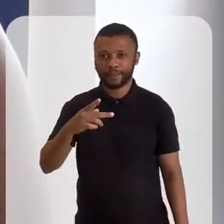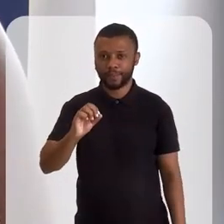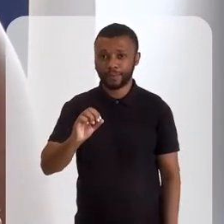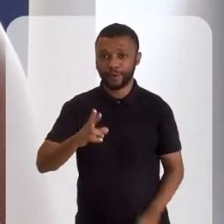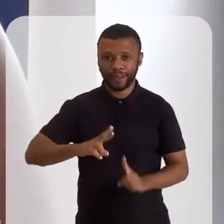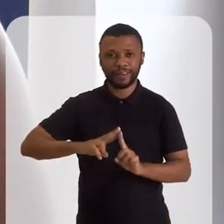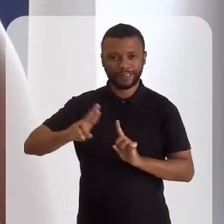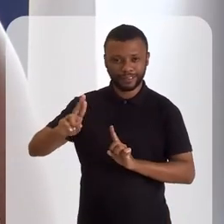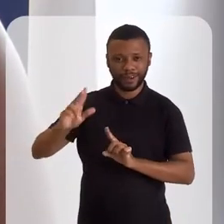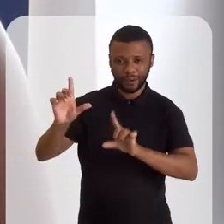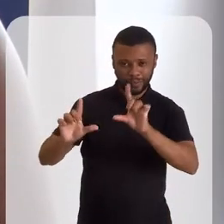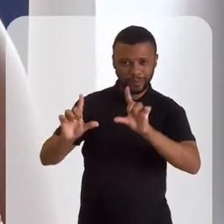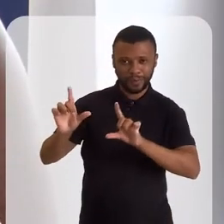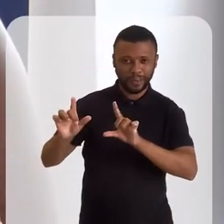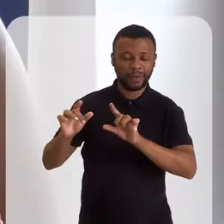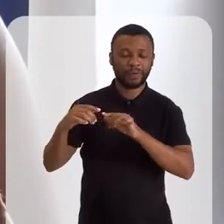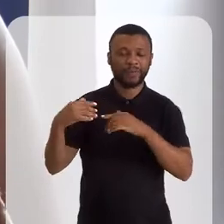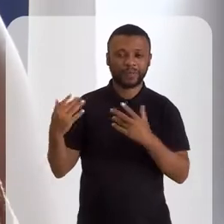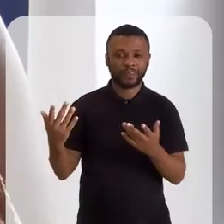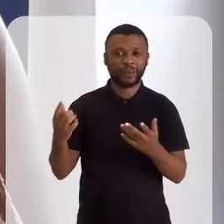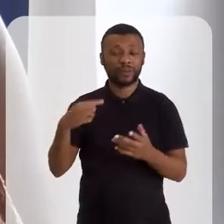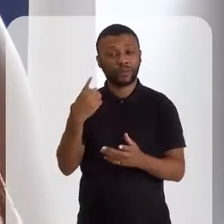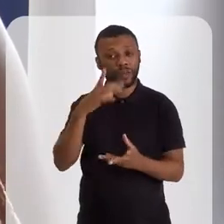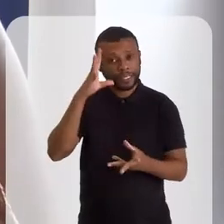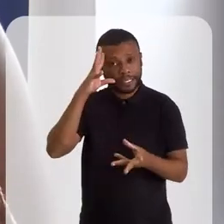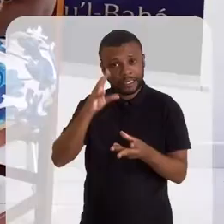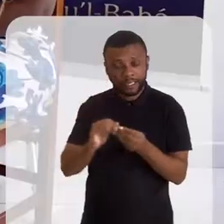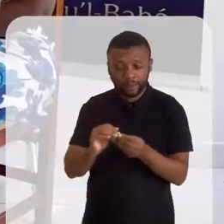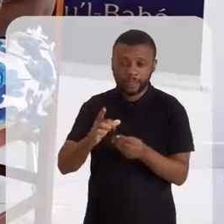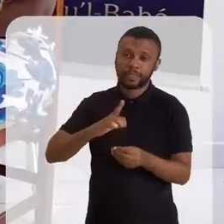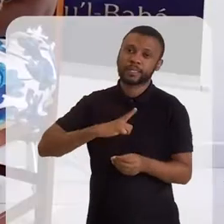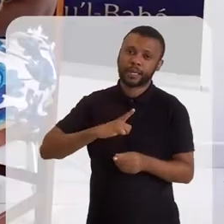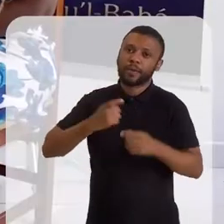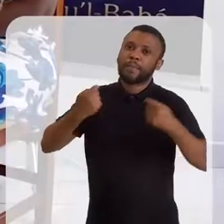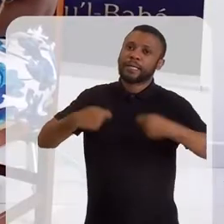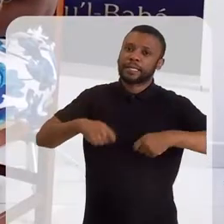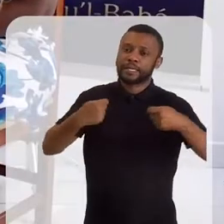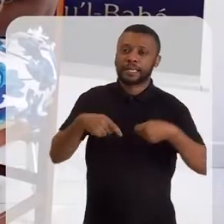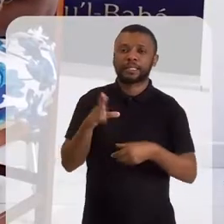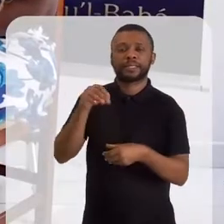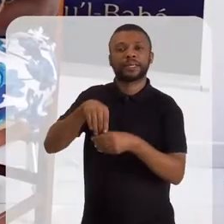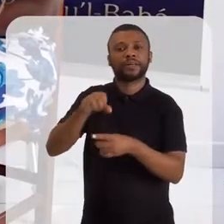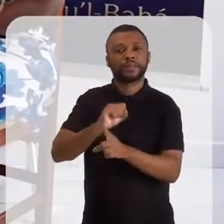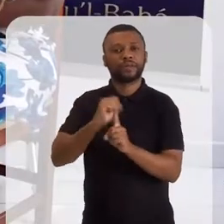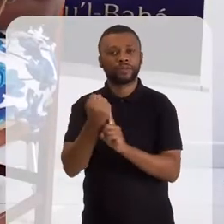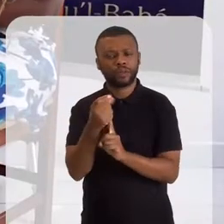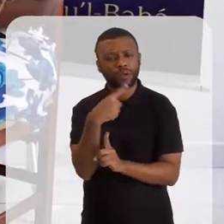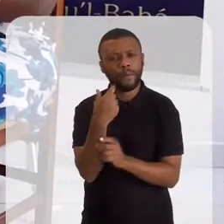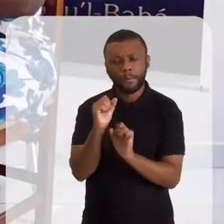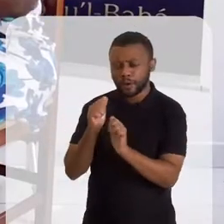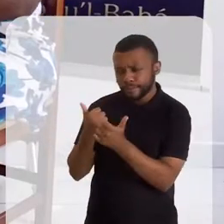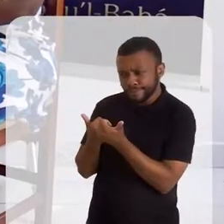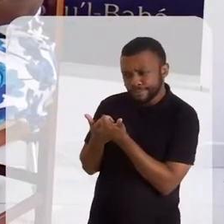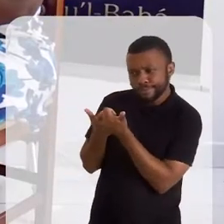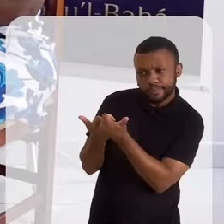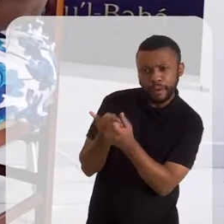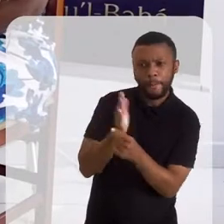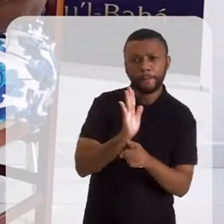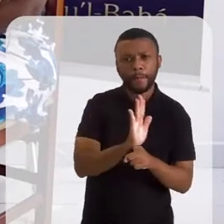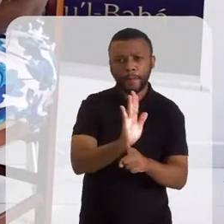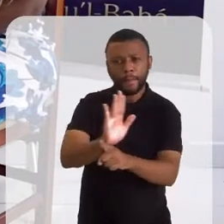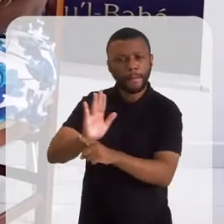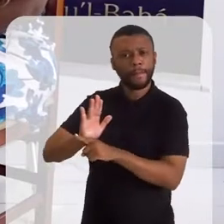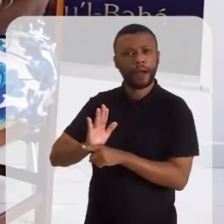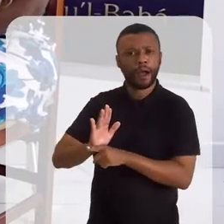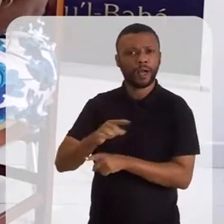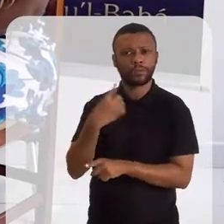grupo, né? Porque quando a gente entende que existe uma necessidade dentro da sociedade e que a gente pode, ali, suprir essa